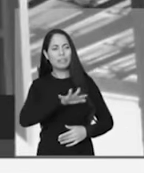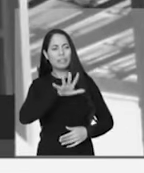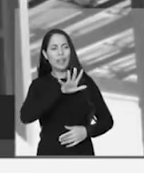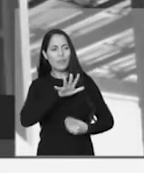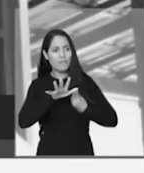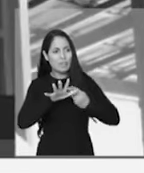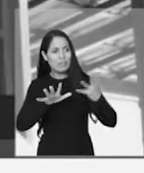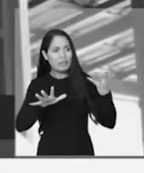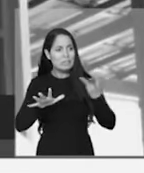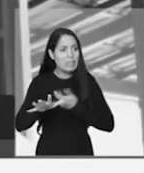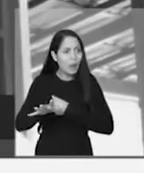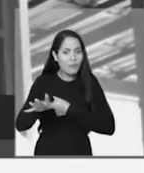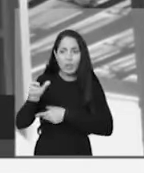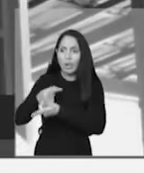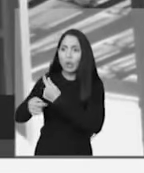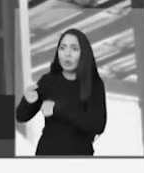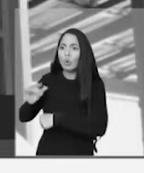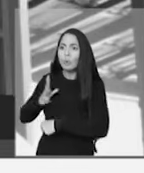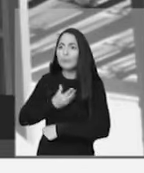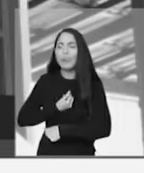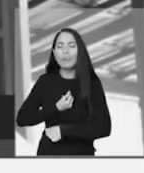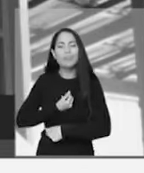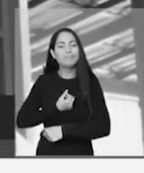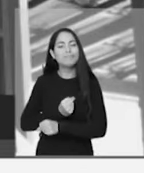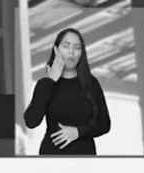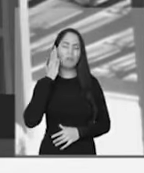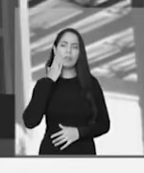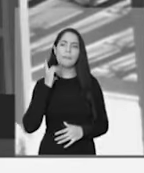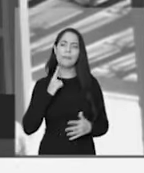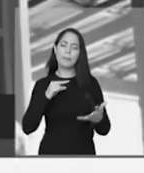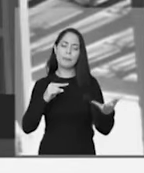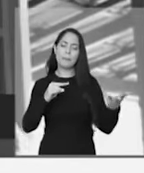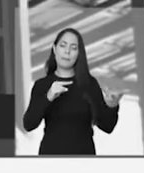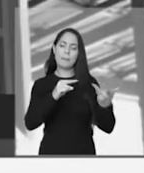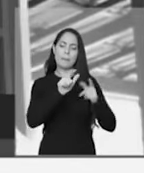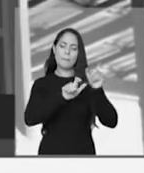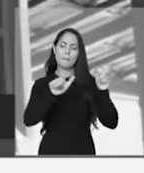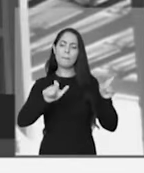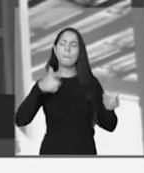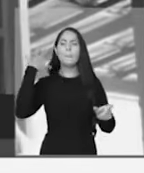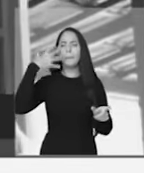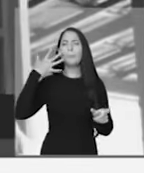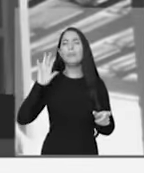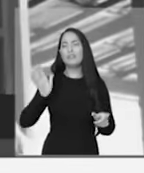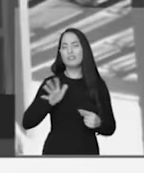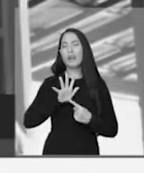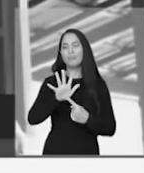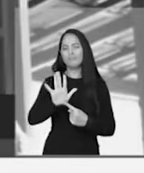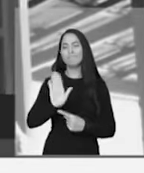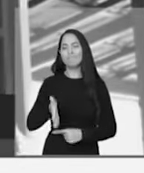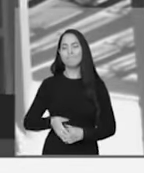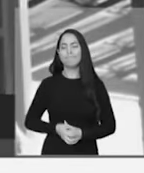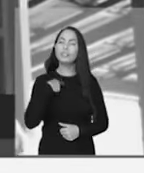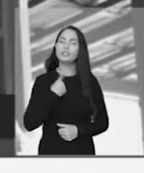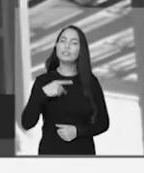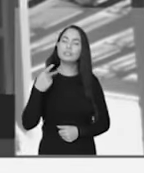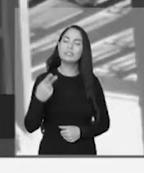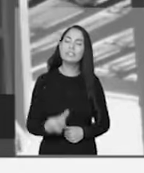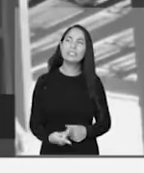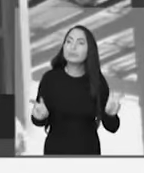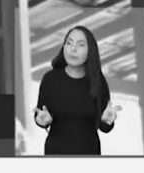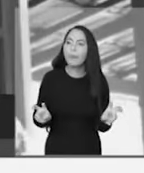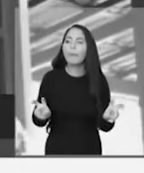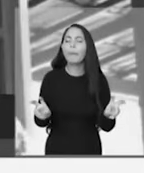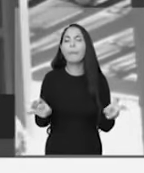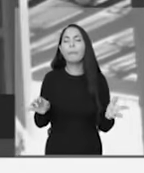Um governo que faz tudo para facilitar a entrada de armas. E aí nós ficamos aqui a discutir se